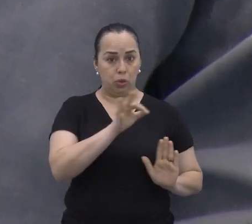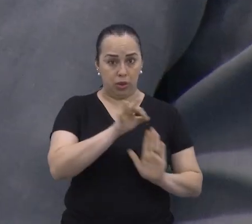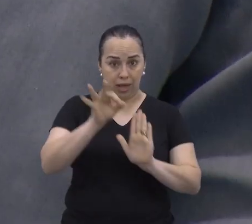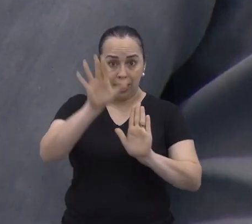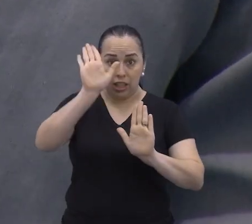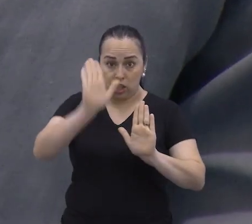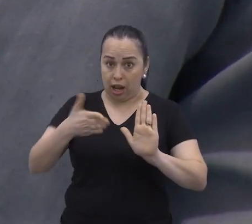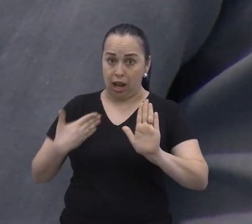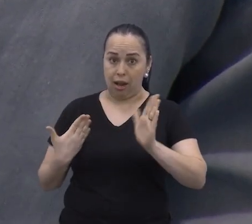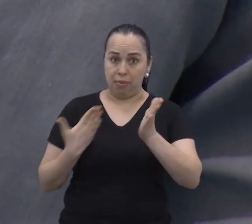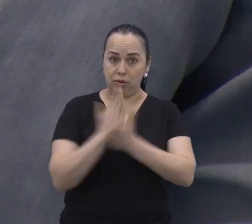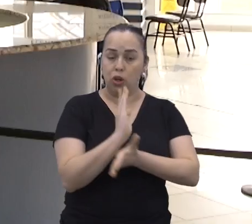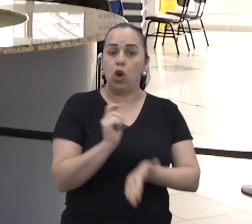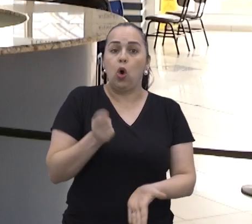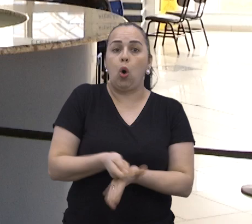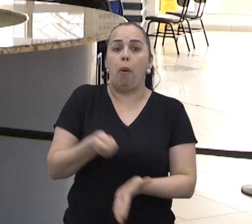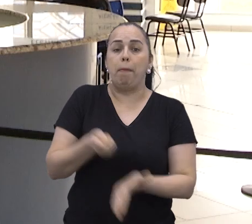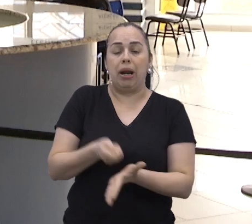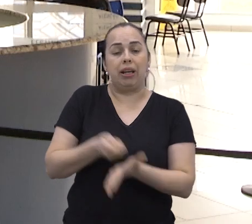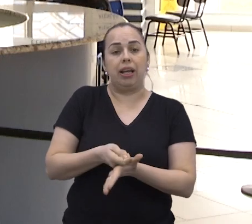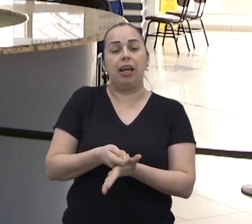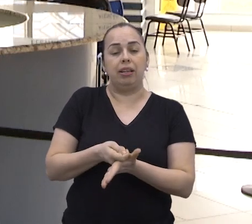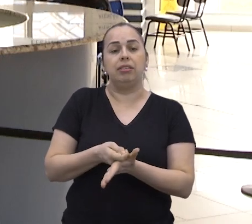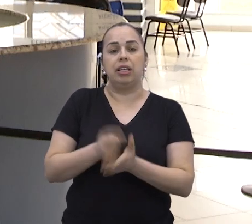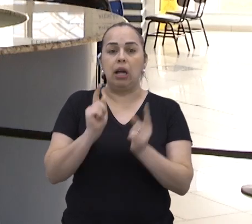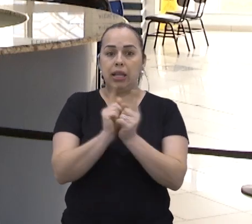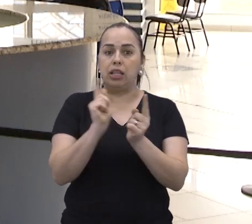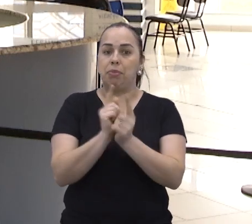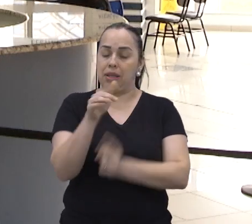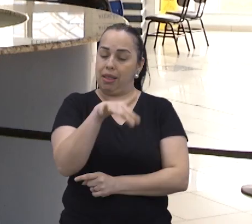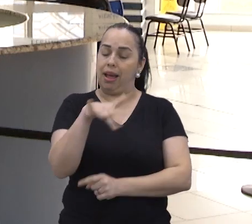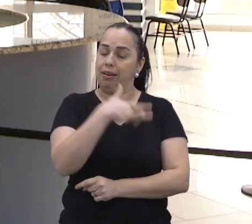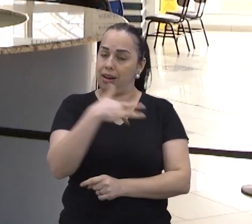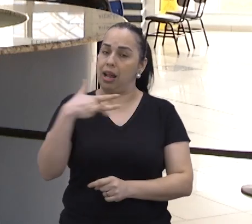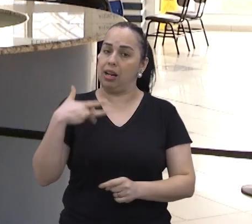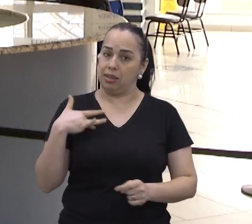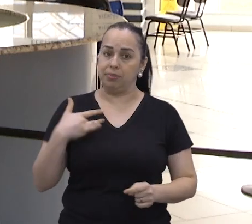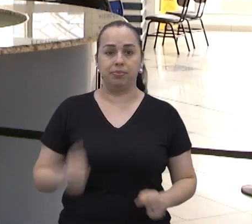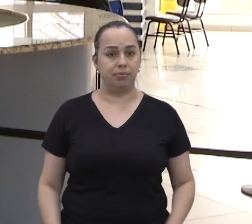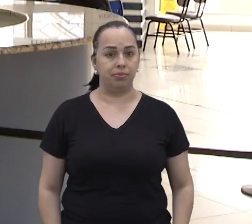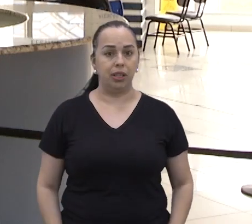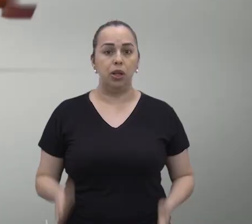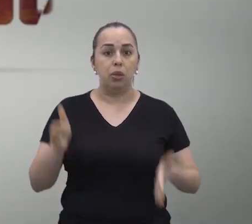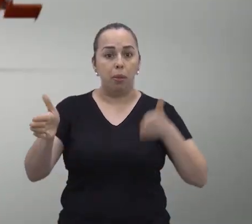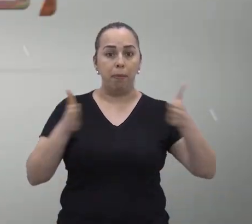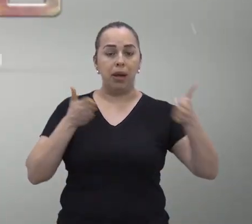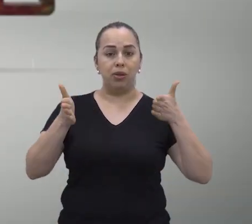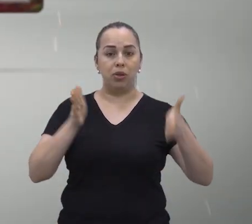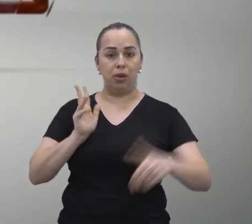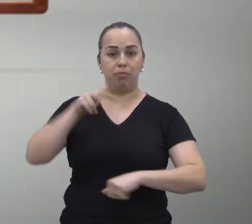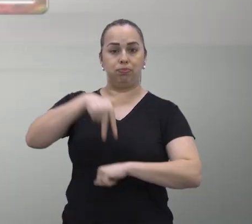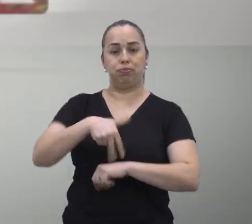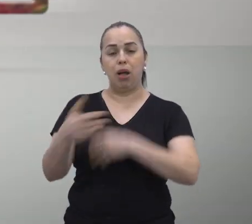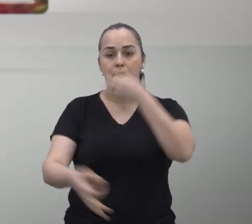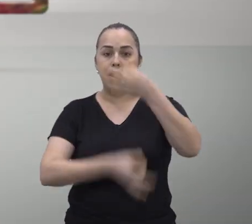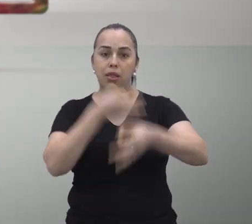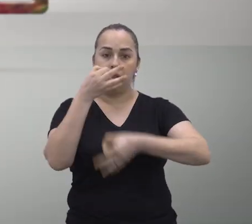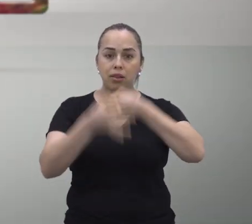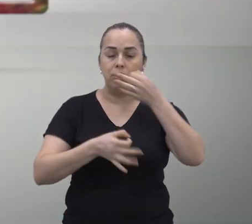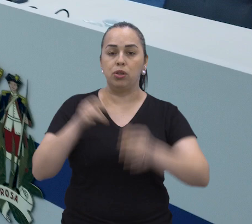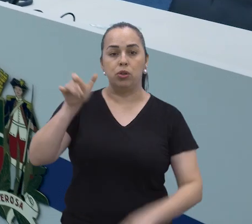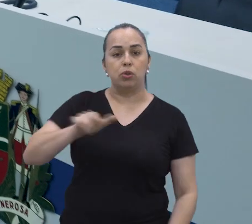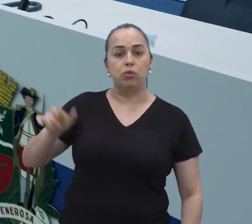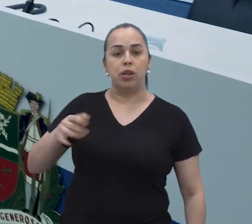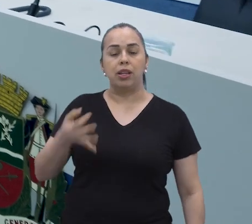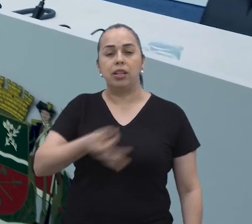requerimentos aprovados, também estavam cobranças para garantia no atendimento da saúde a moradores. Já durante o período do pinga